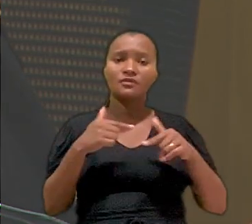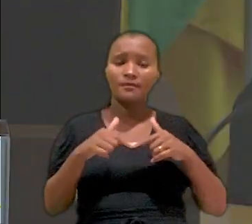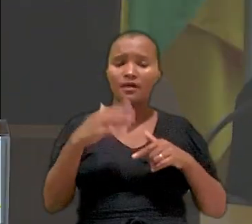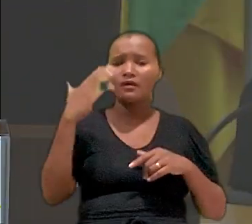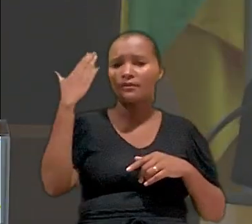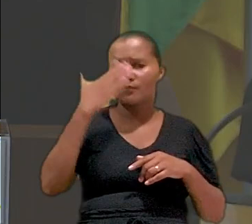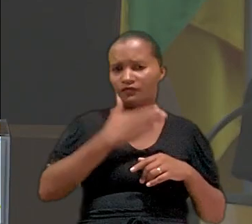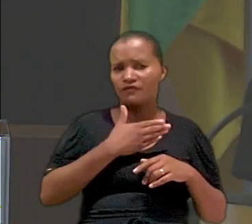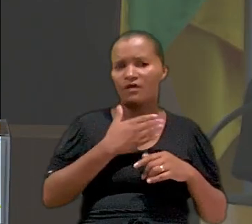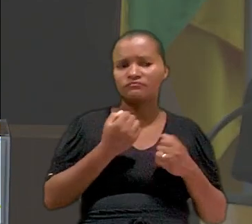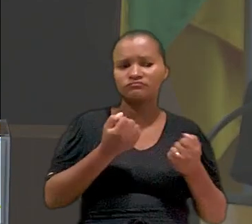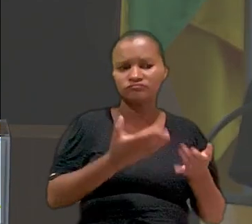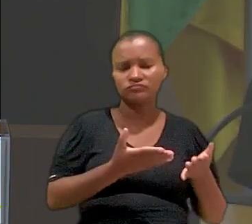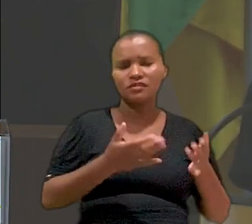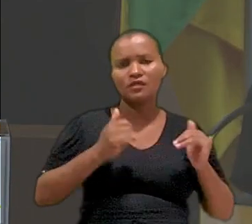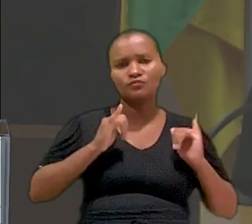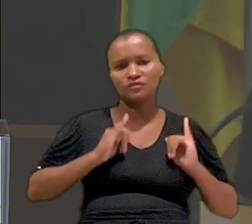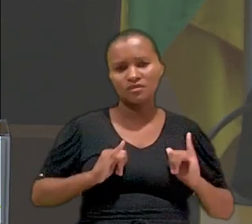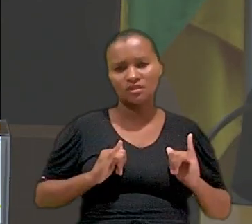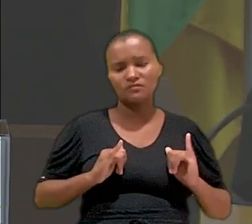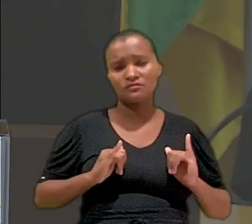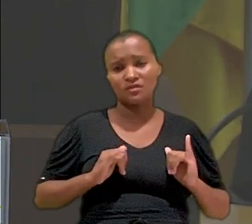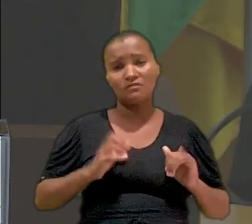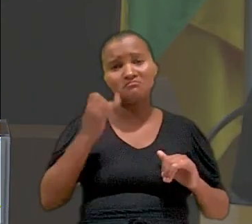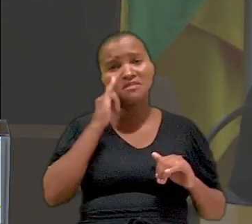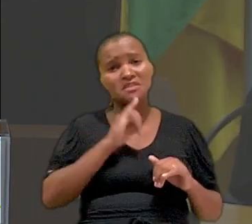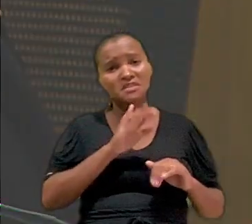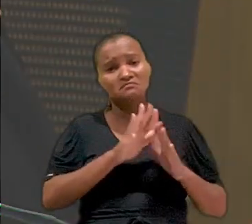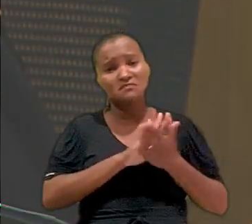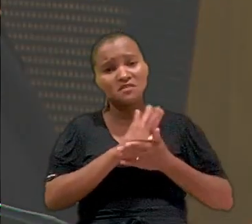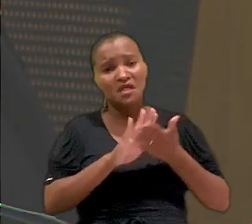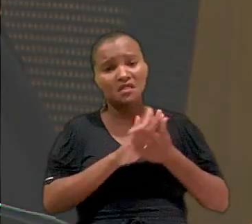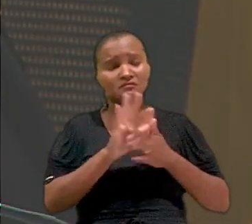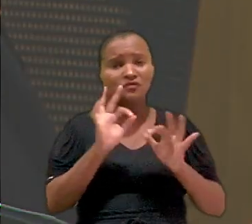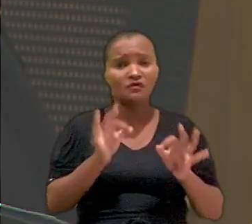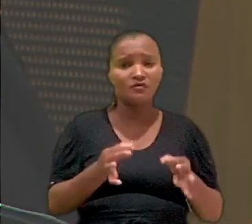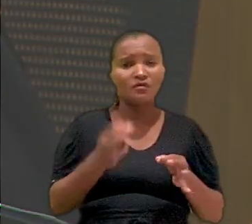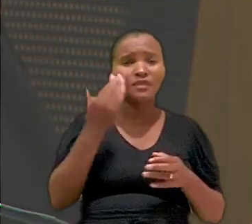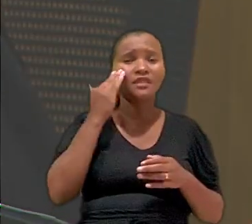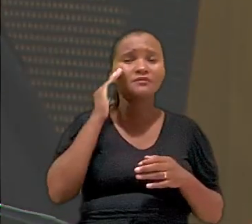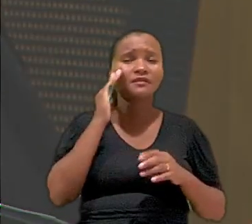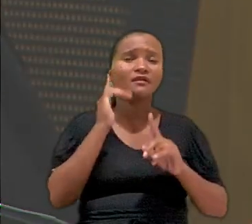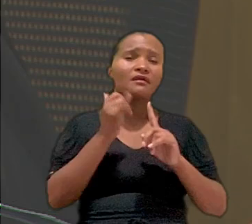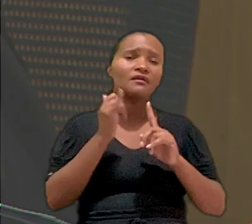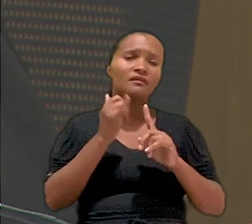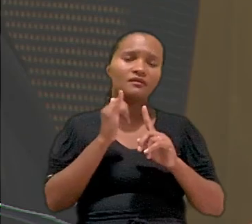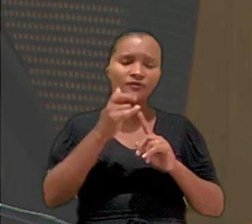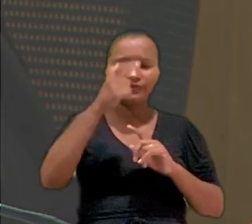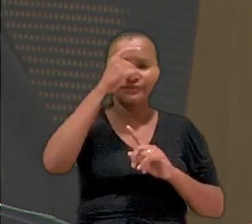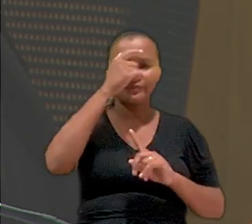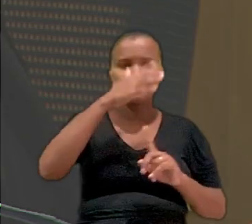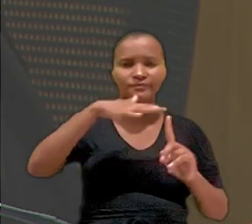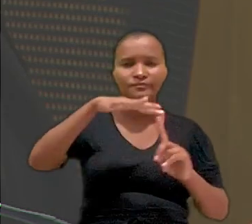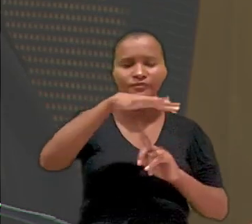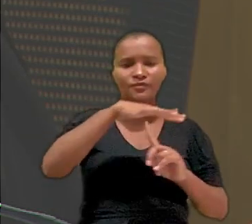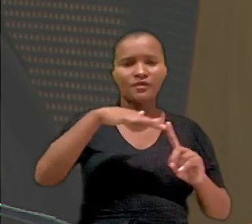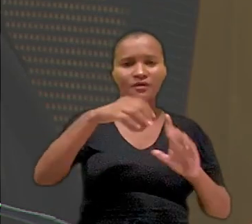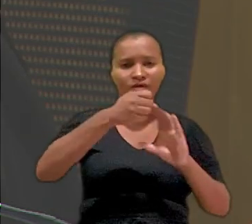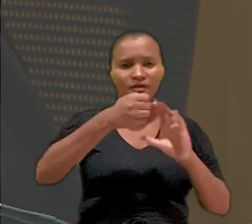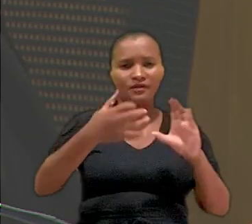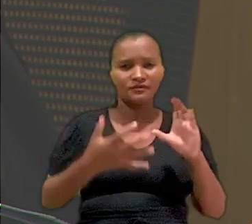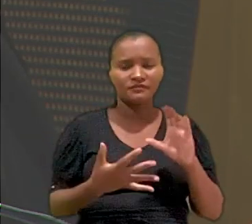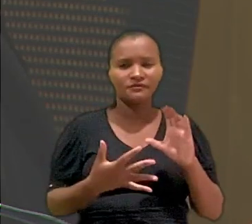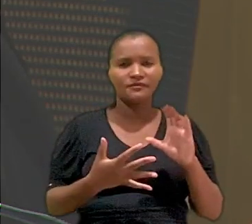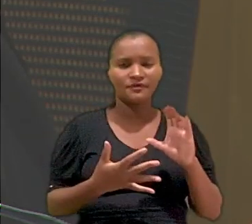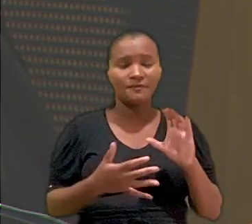trabalho e, no caso, comprovar a concessão da licença. Sem essa confirmação, no entendimento da relatora, o dano moral